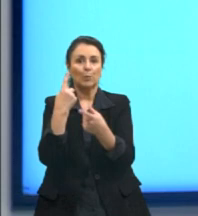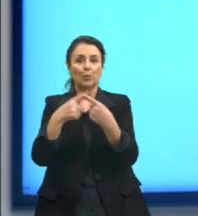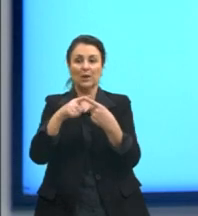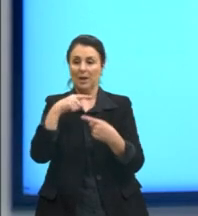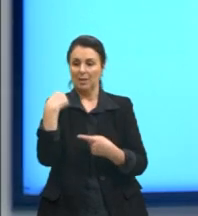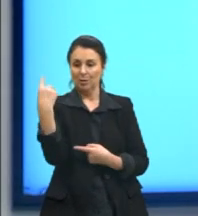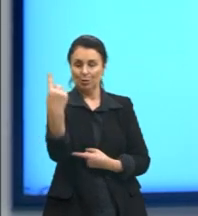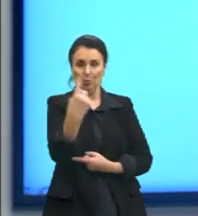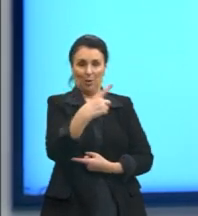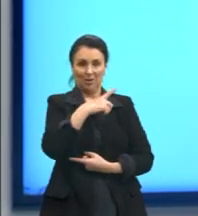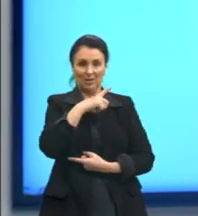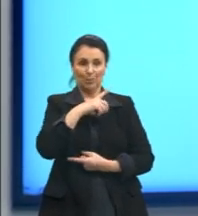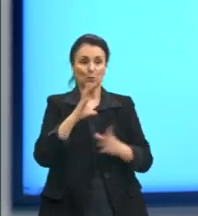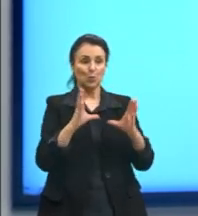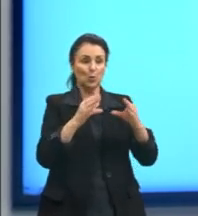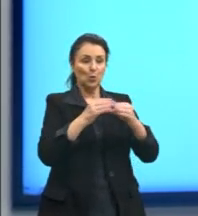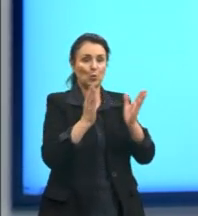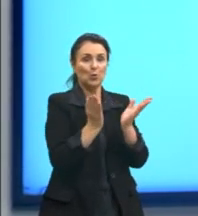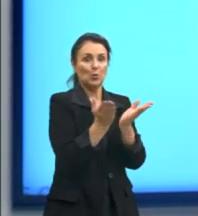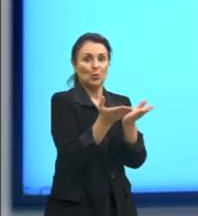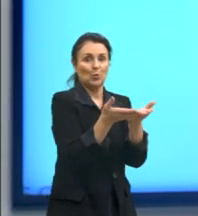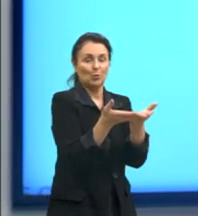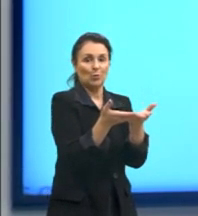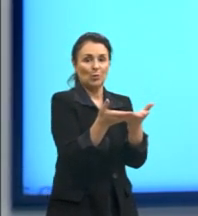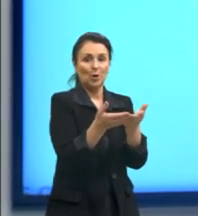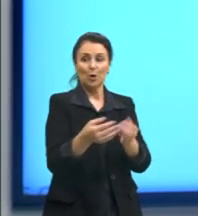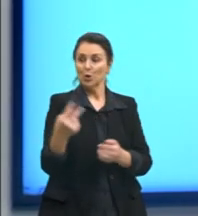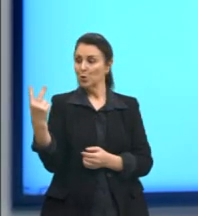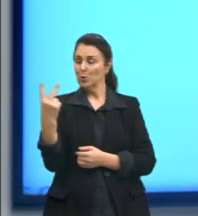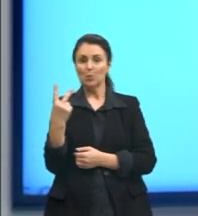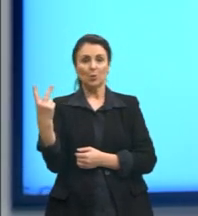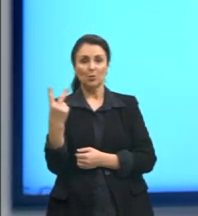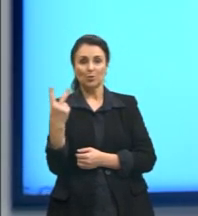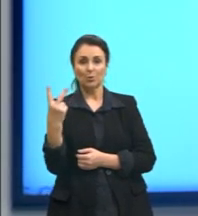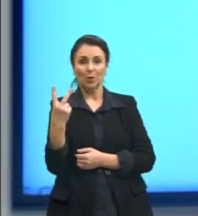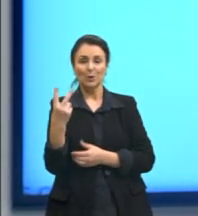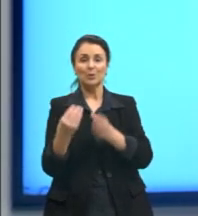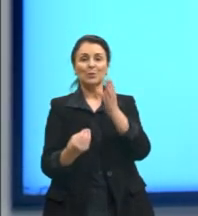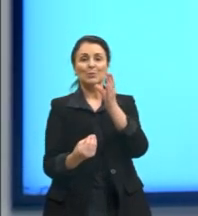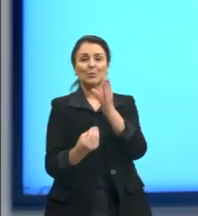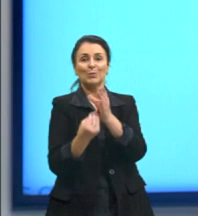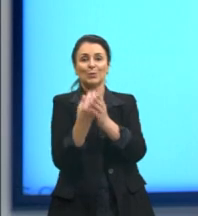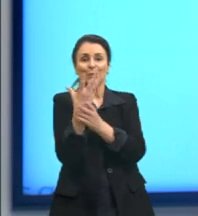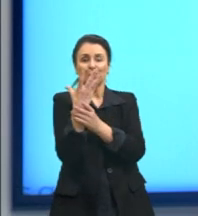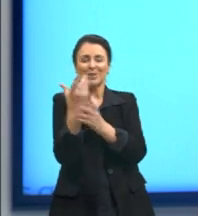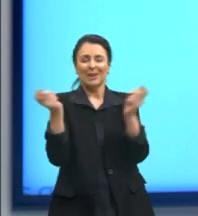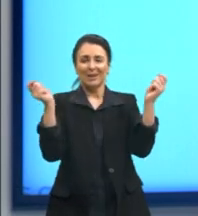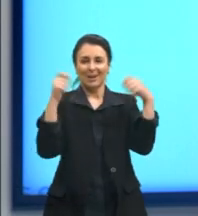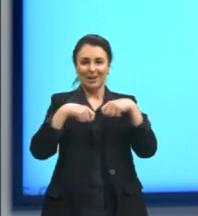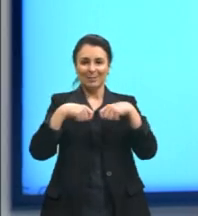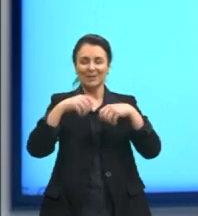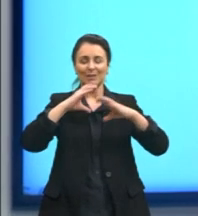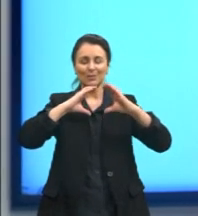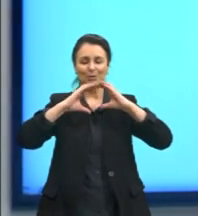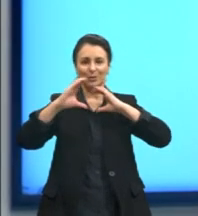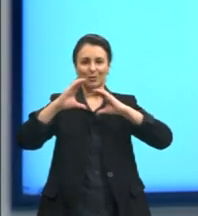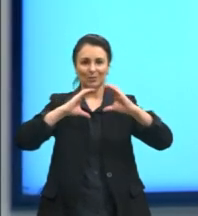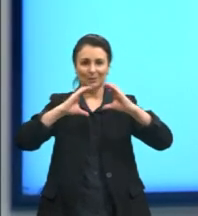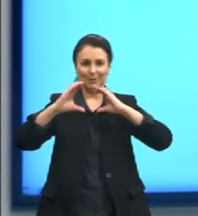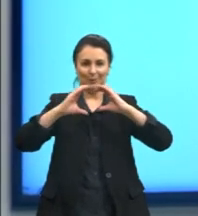um termo coletivo e esses dois termos juntos vão produzir essa capacidade de comunicação.